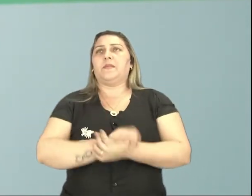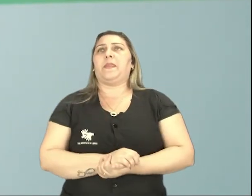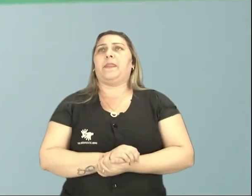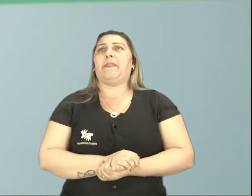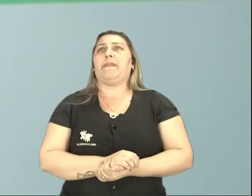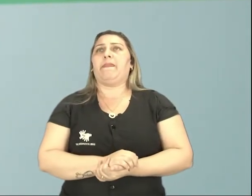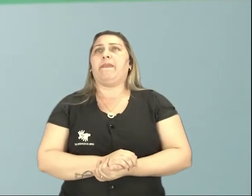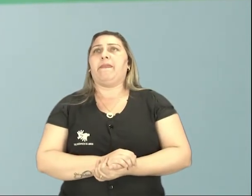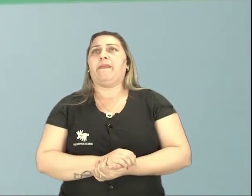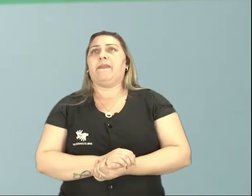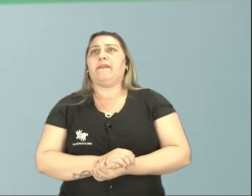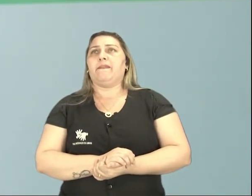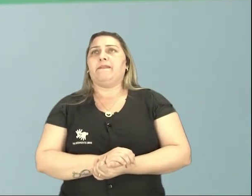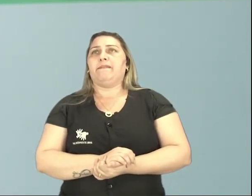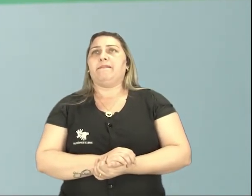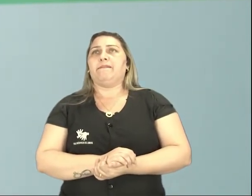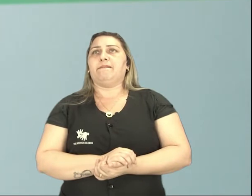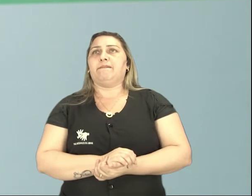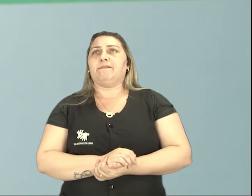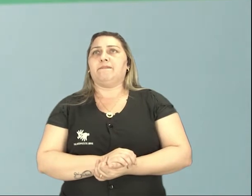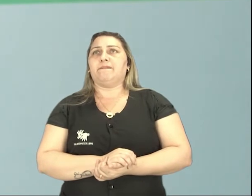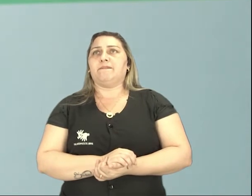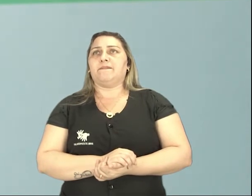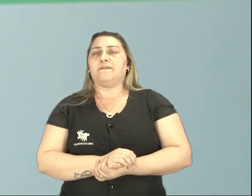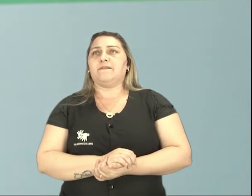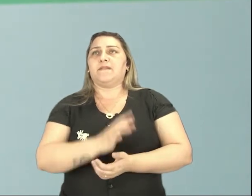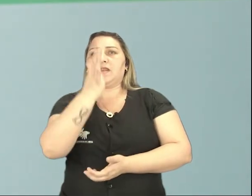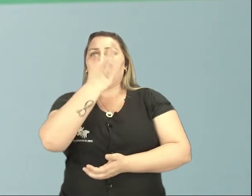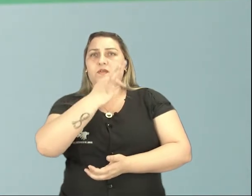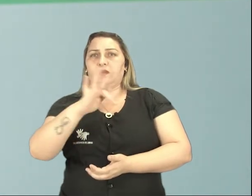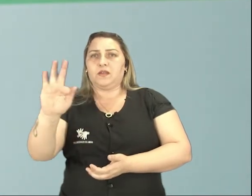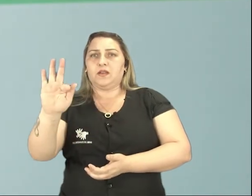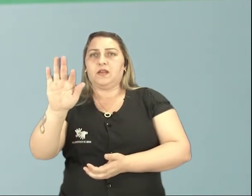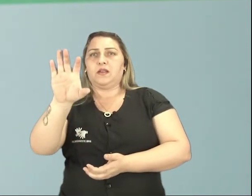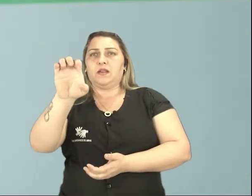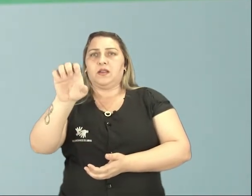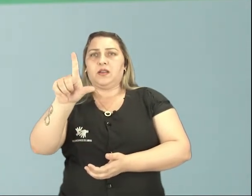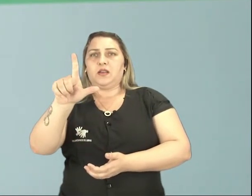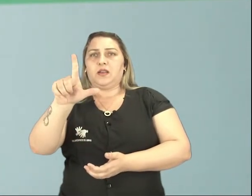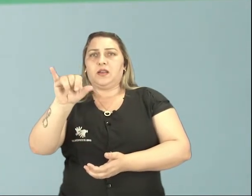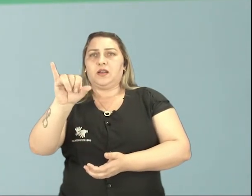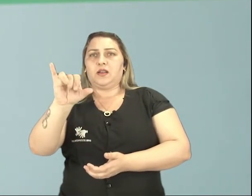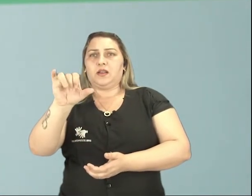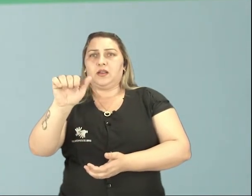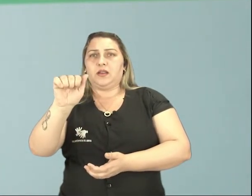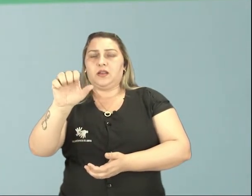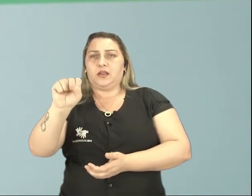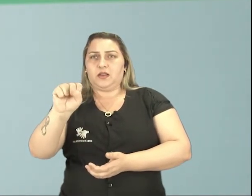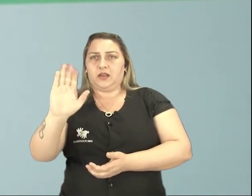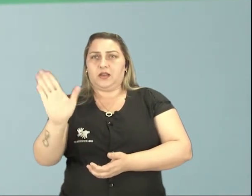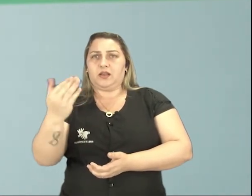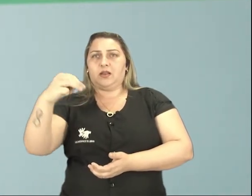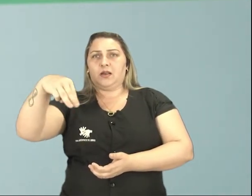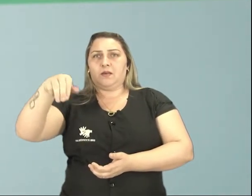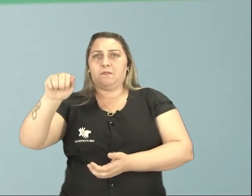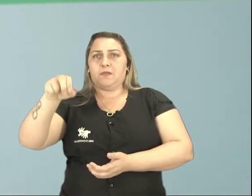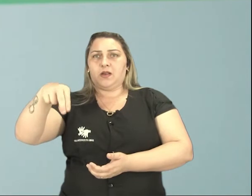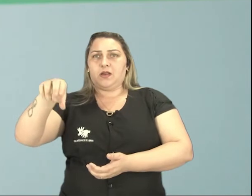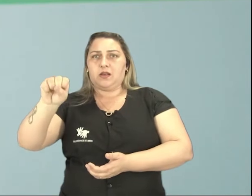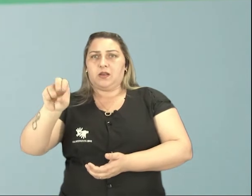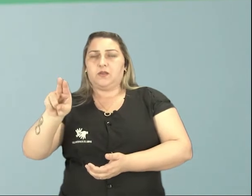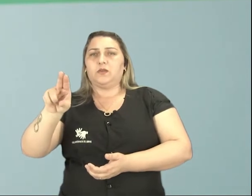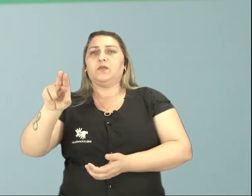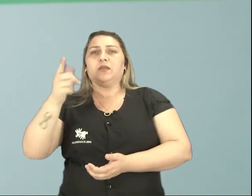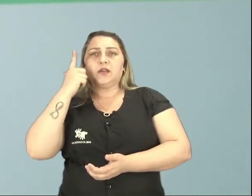cultura. Esse espaço, ele é gerido pela Fundação Elias Mansu, que também é uma